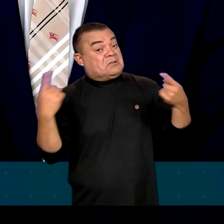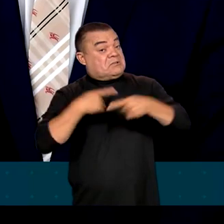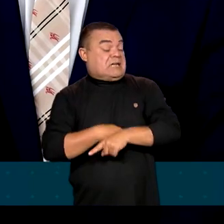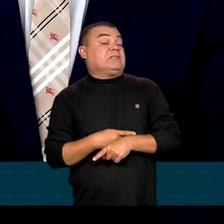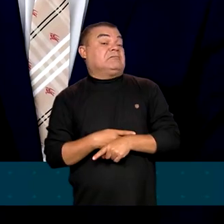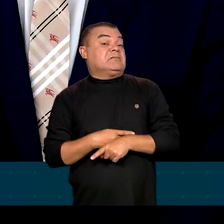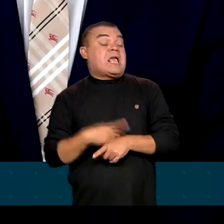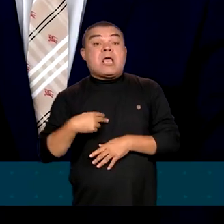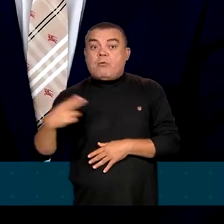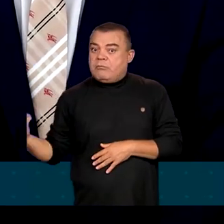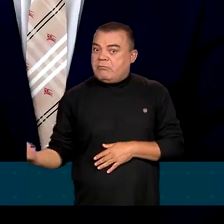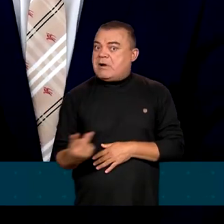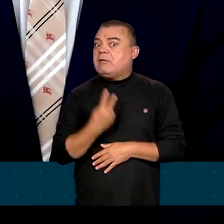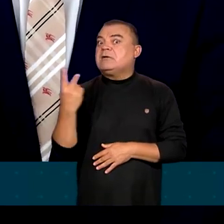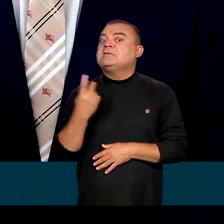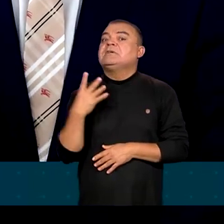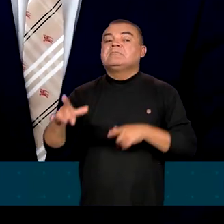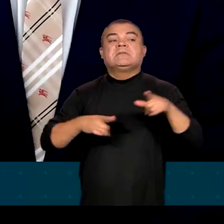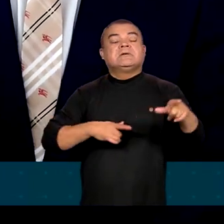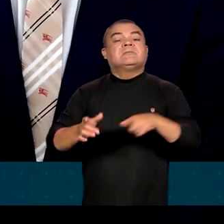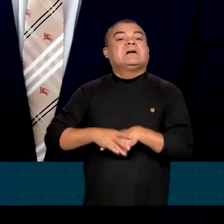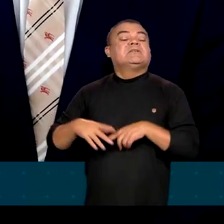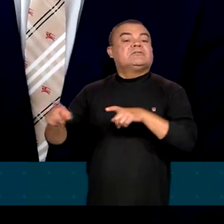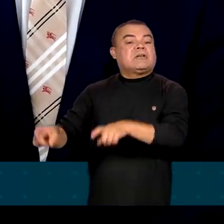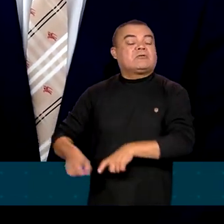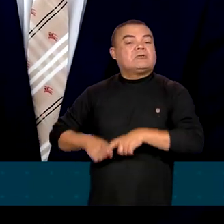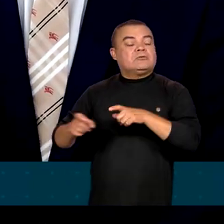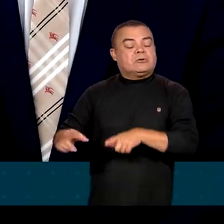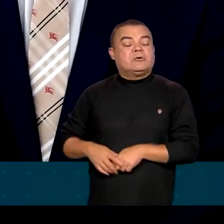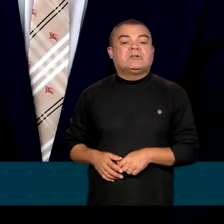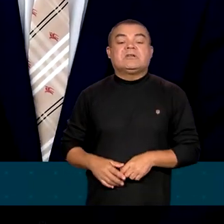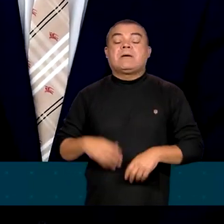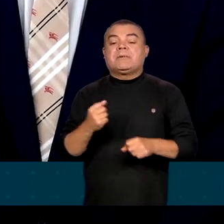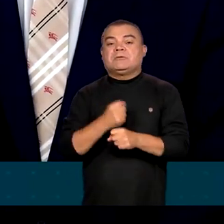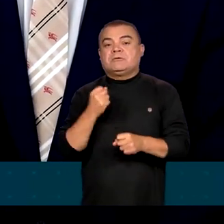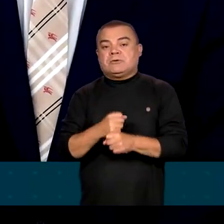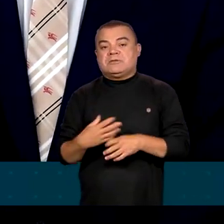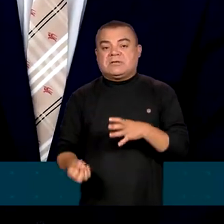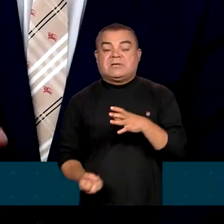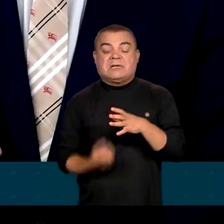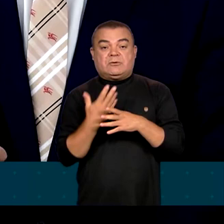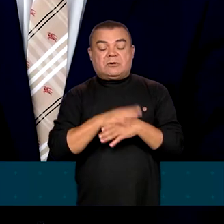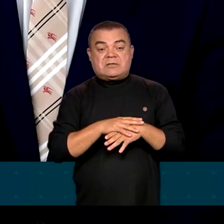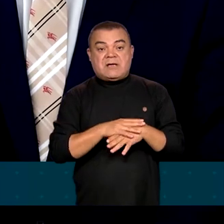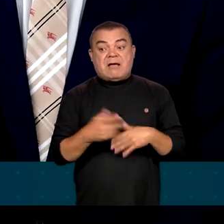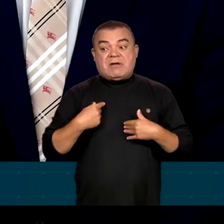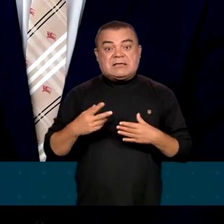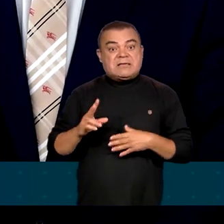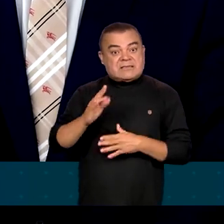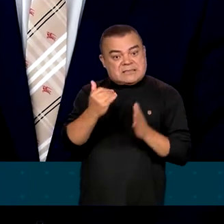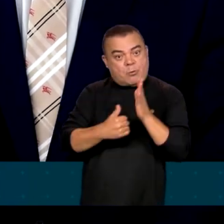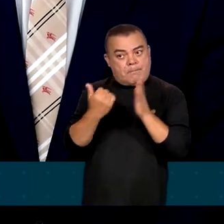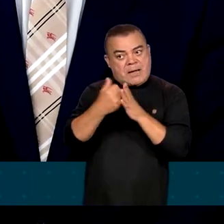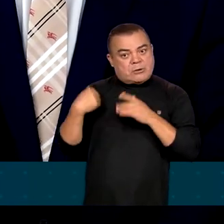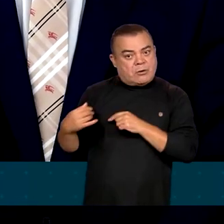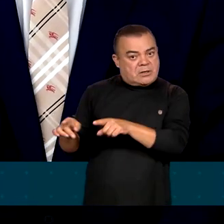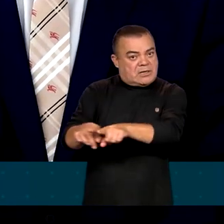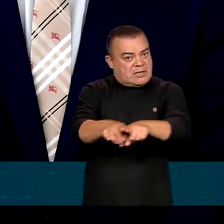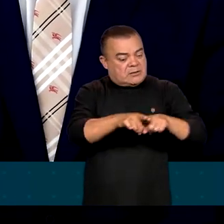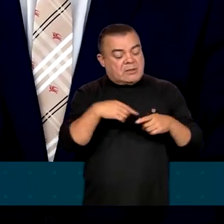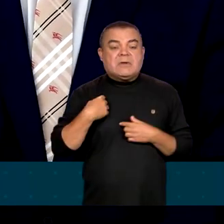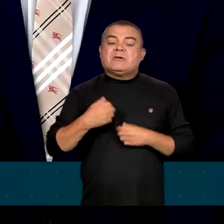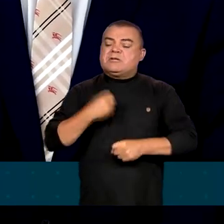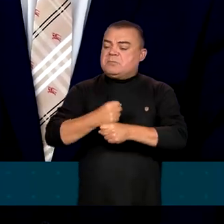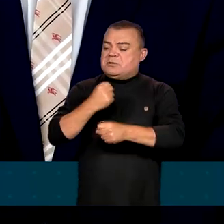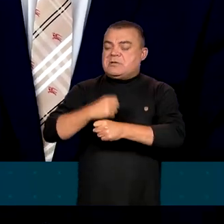valorizei o trabalho dos agricultores, dos produtores, dos criadores, dizendo que eles são o maior aliado nosso, para a gente produzir mais